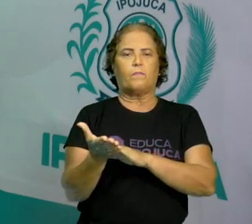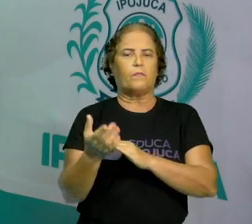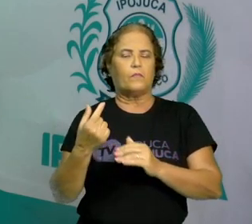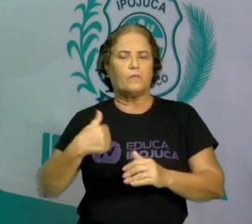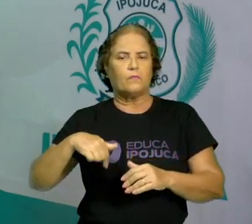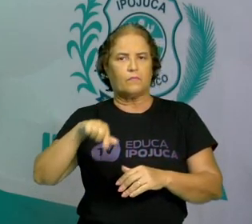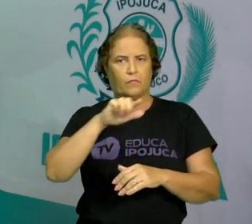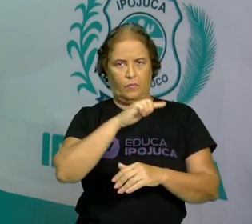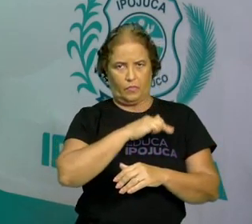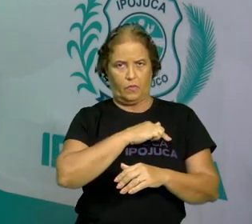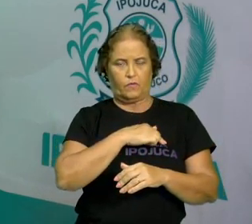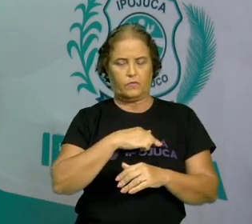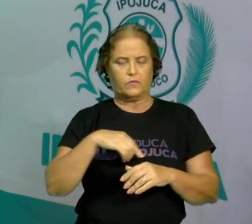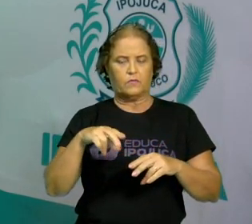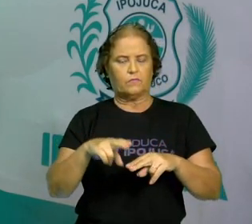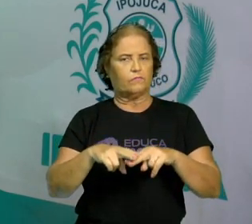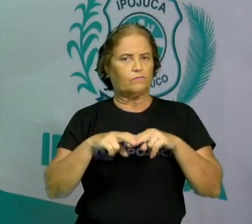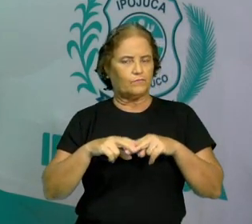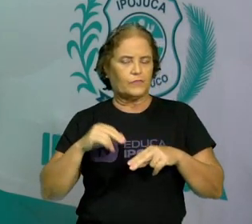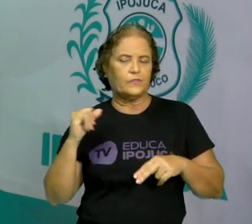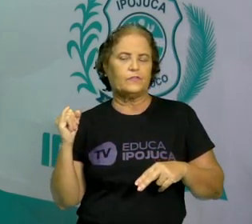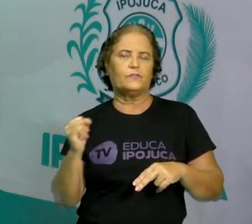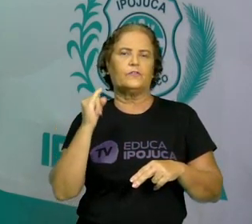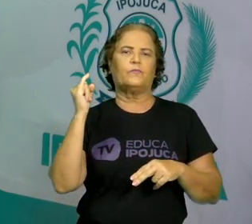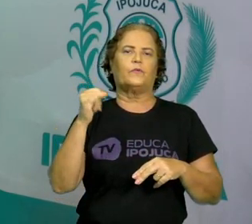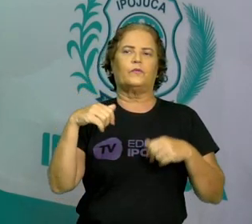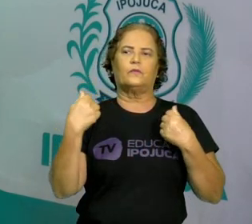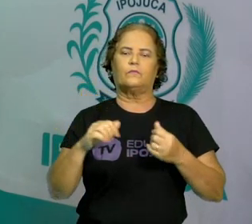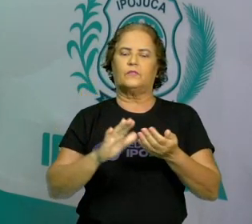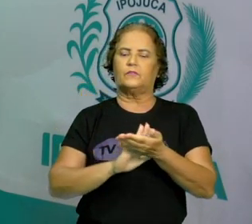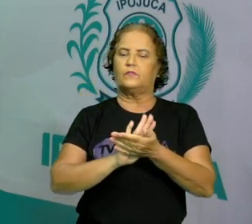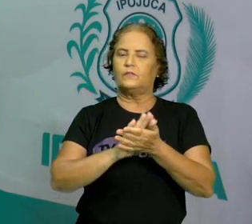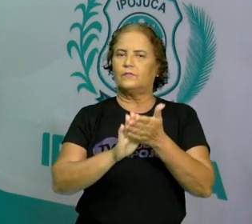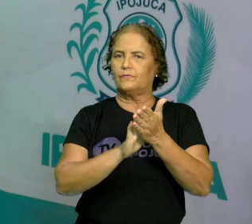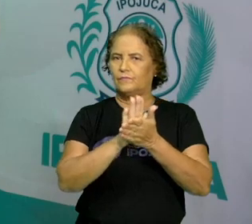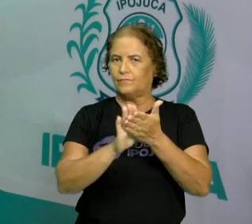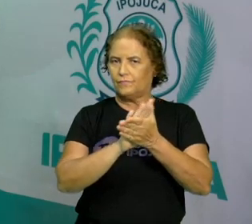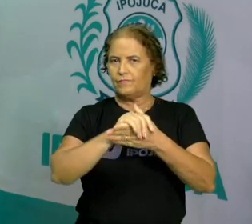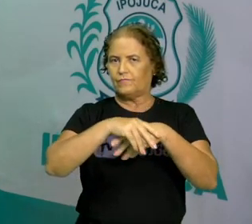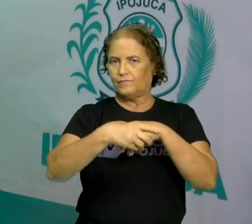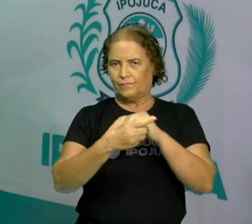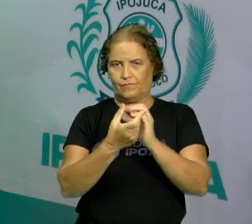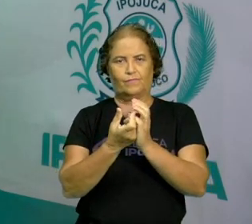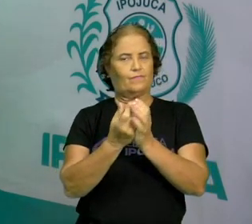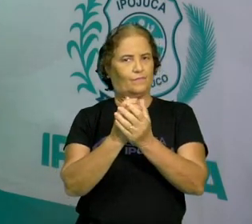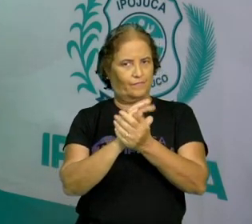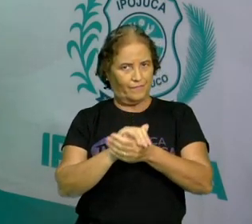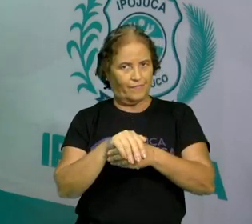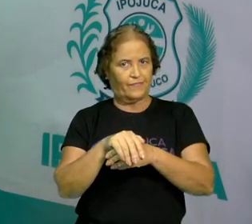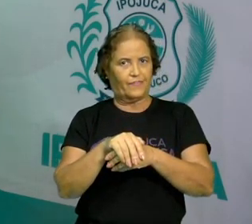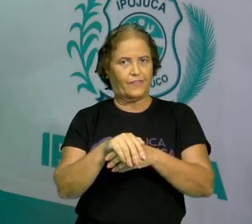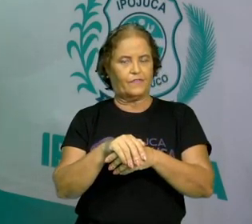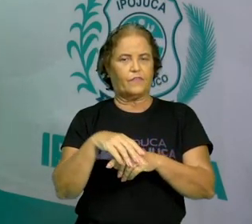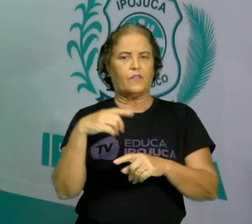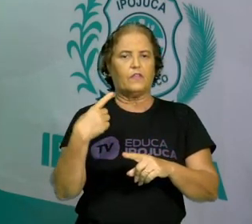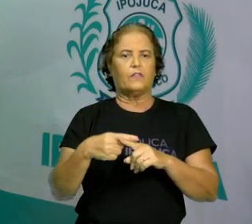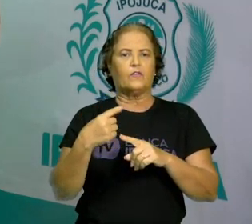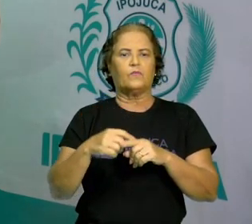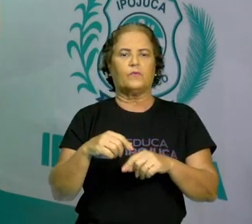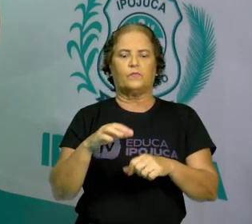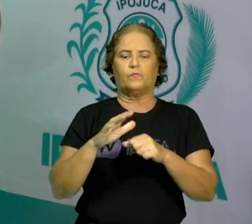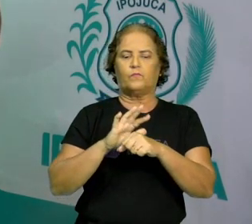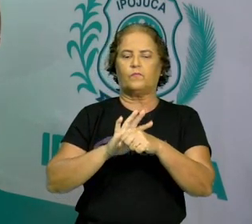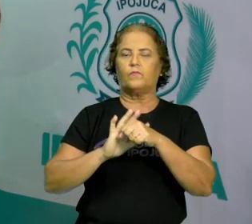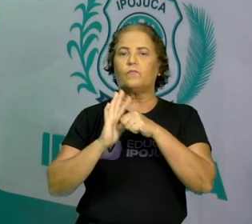Por isso, é importante sempre lavar as mãos. E uma prova é a situação da pandemia atual que a gente